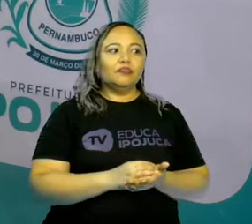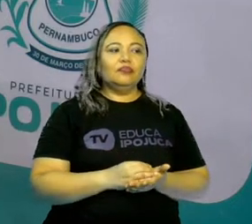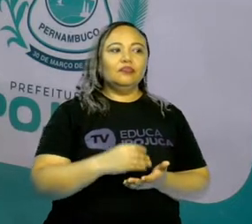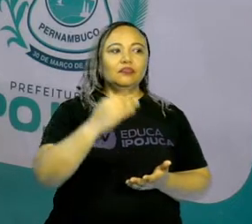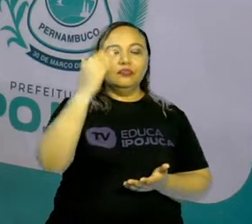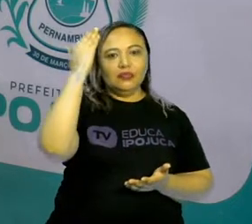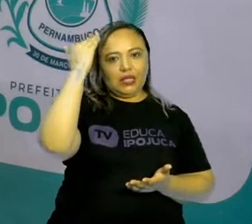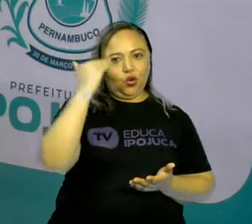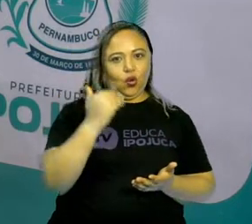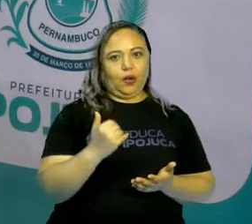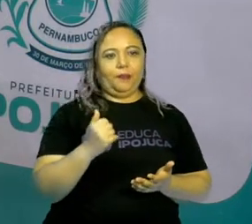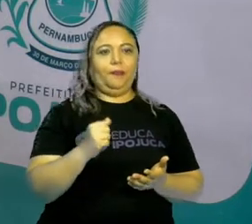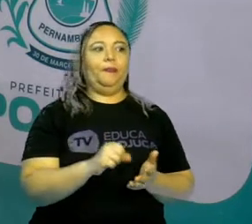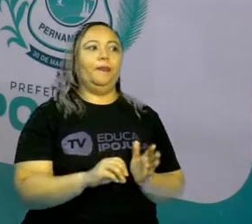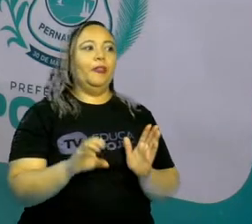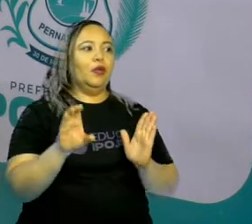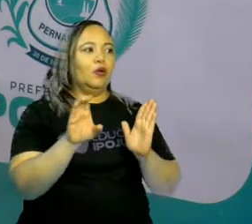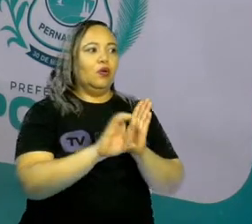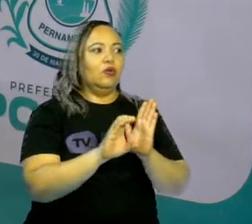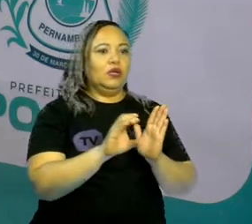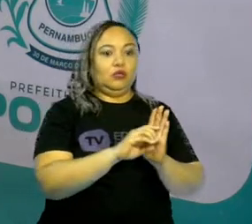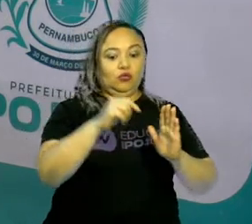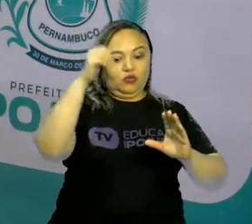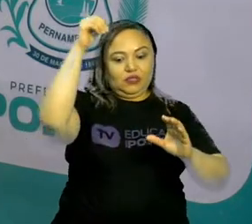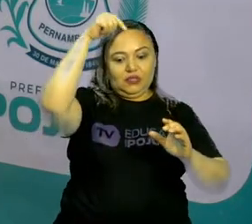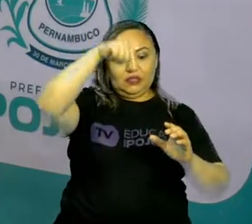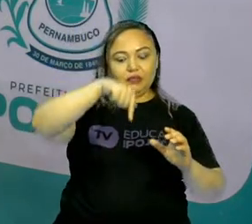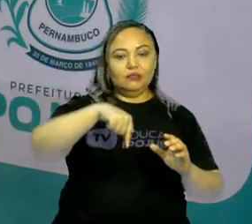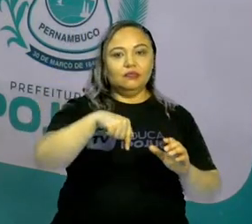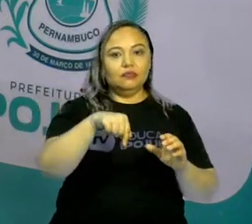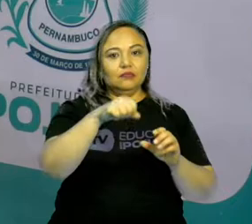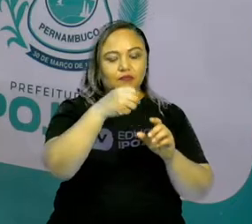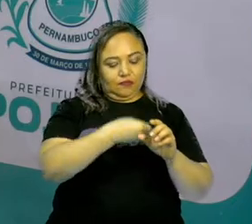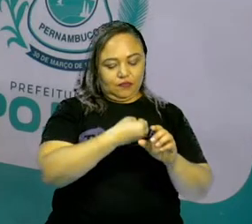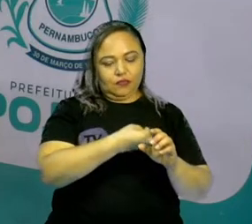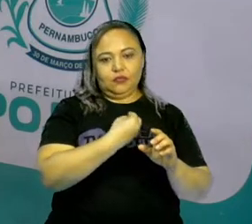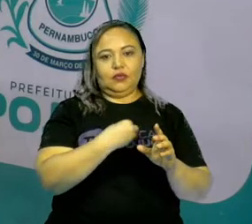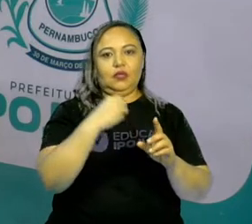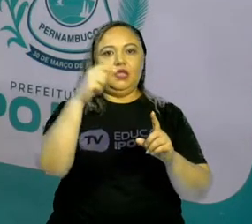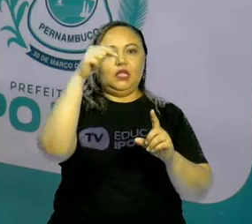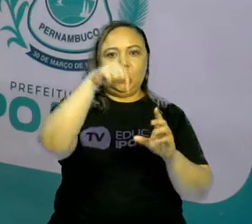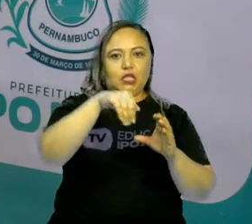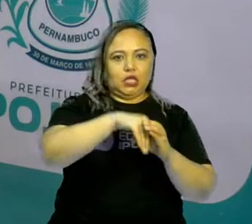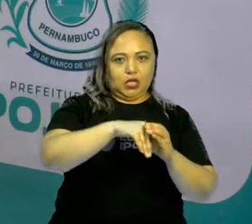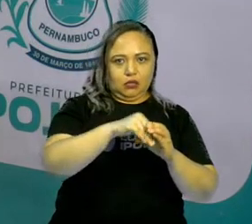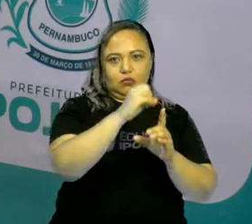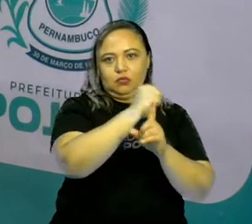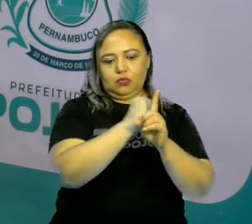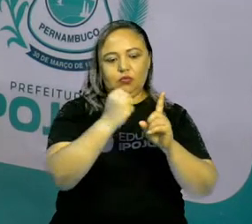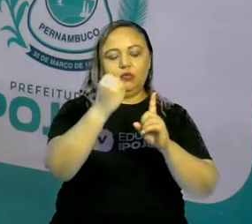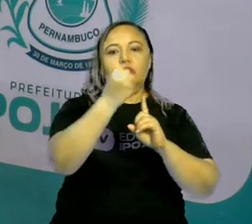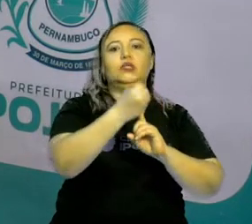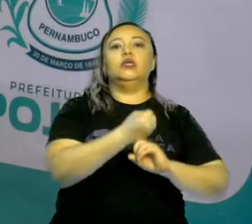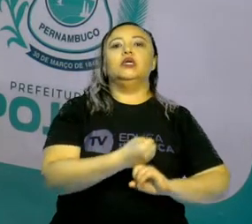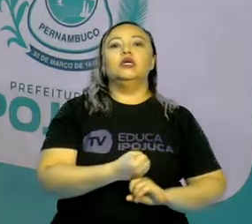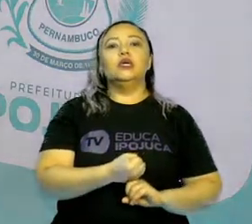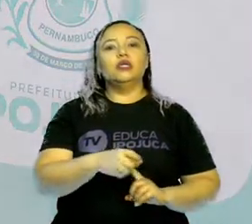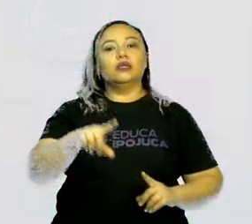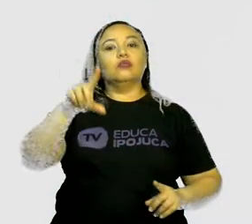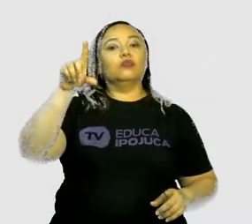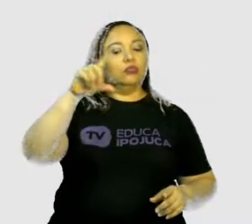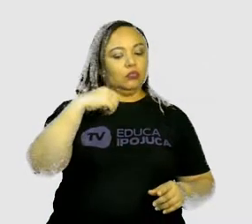sociais. Nós vivemos numa sociedade e nós temos os nossos códigos, os nossos números.